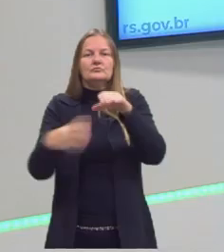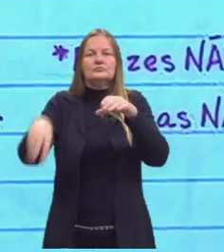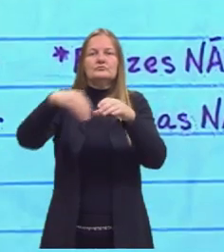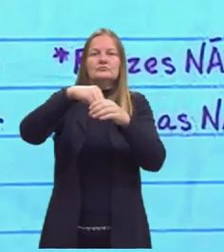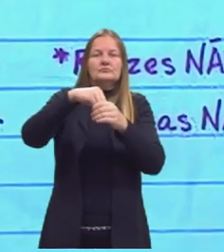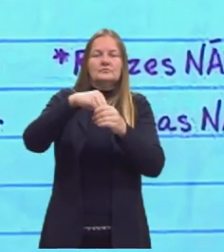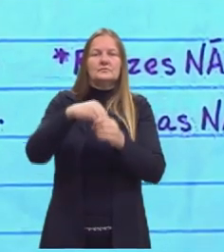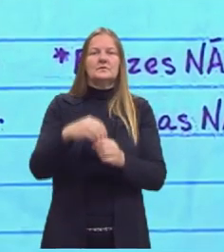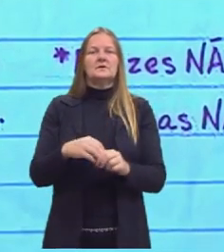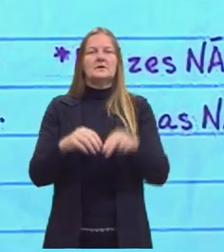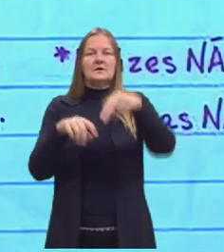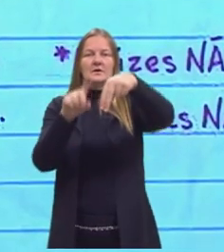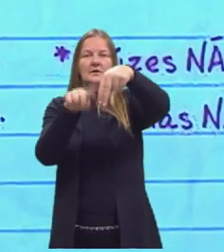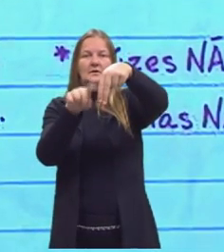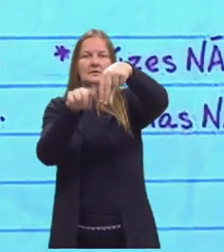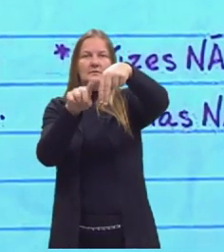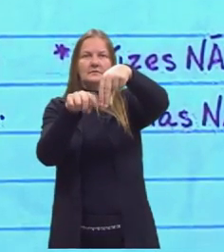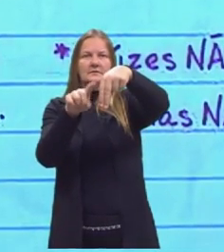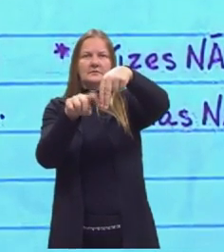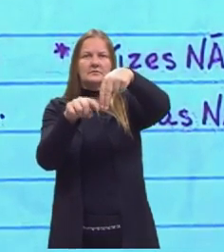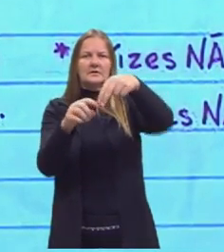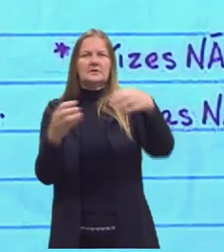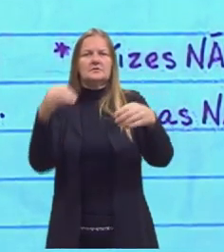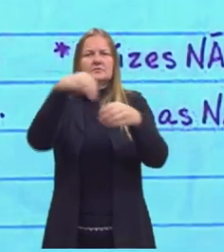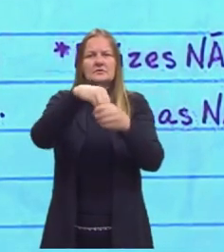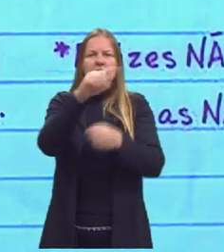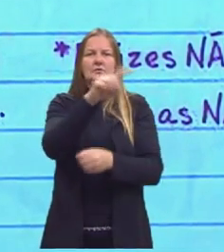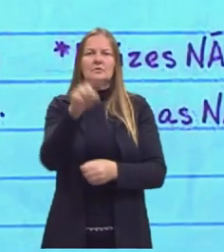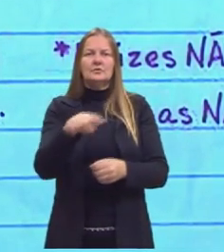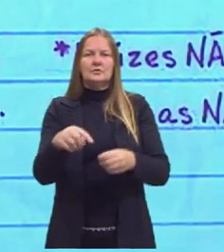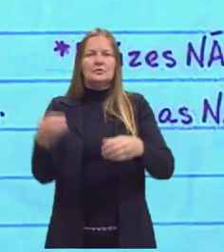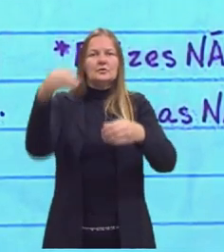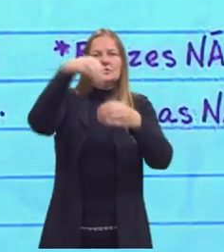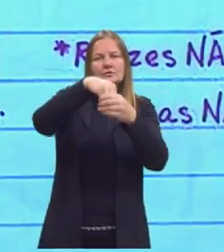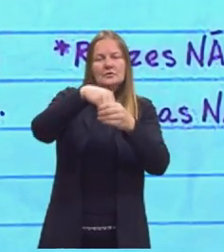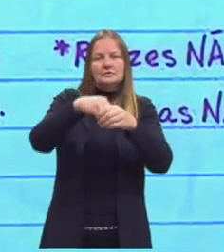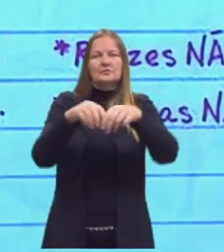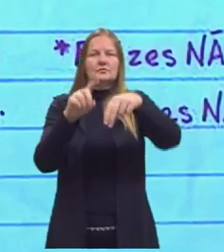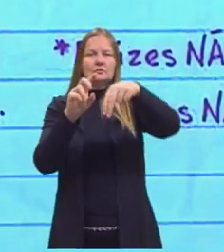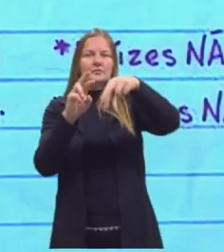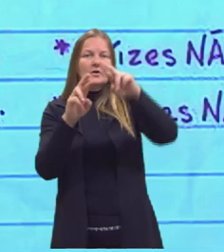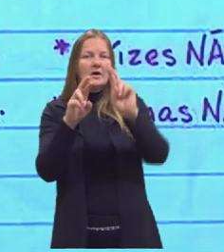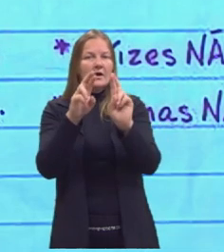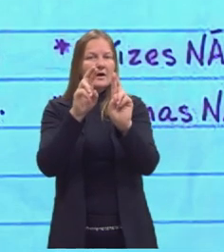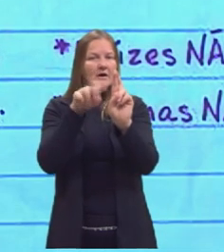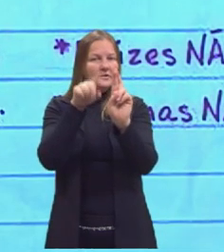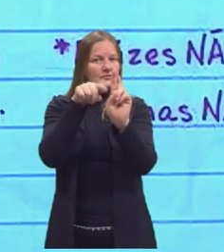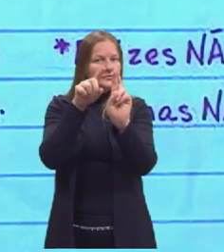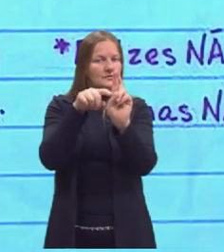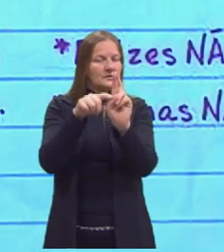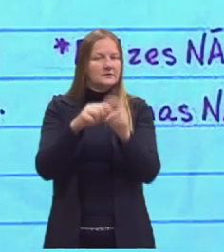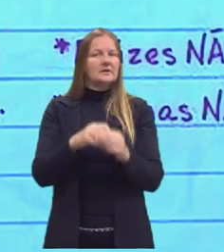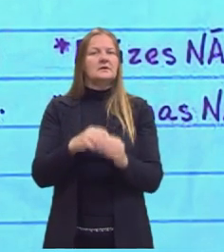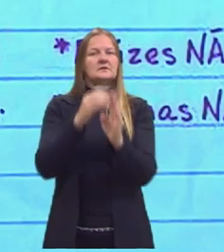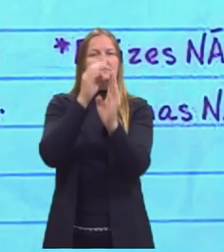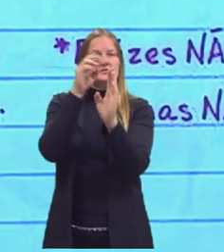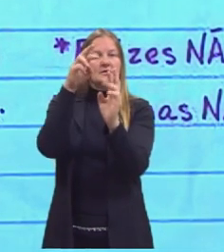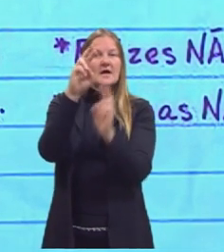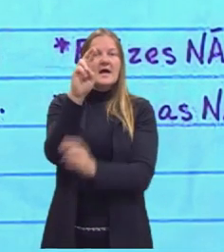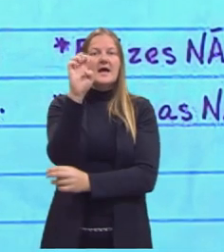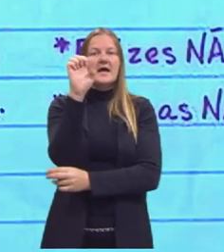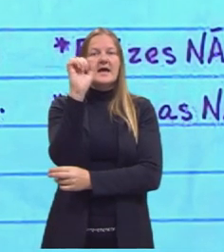Os naturais fazem parte dos inteiros, que fazem parte dos racionais, que fazem parte dos reais.